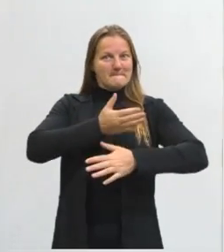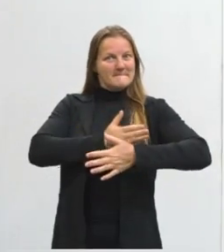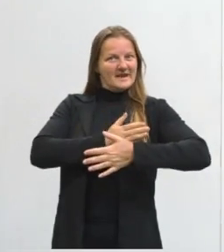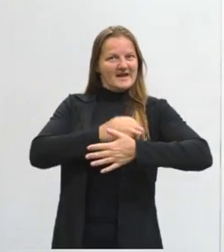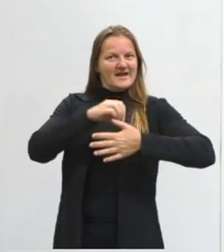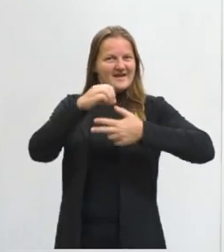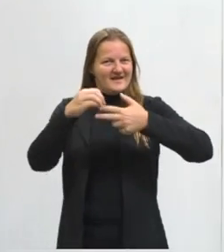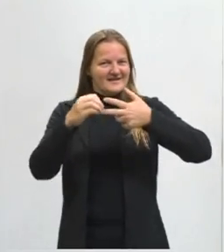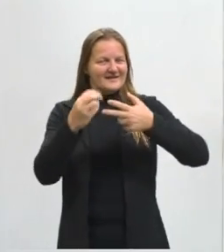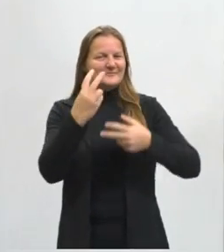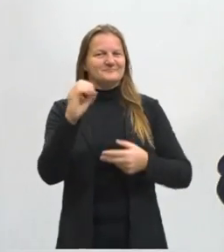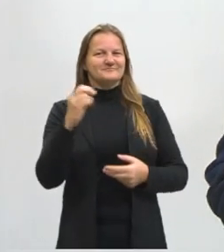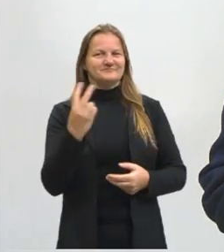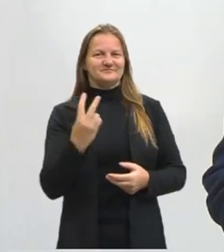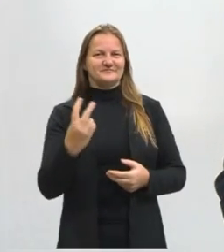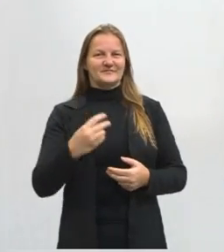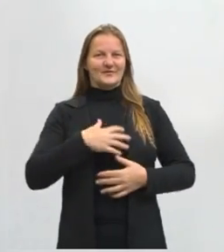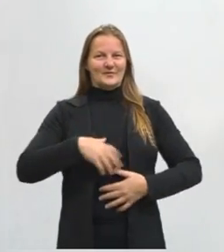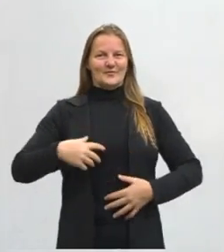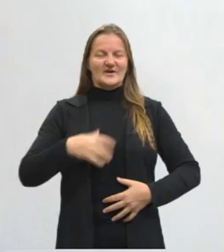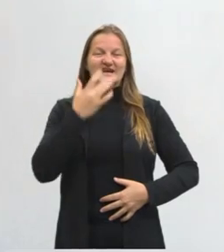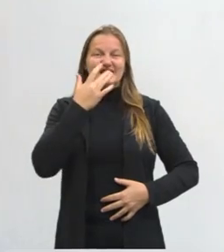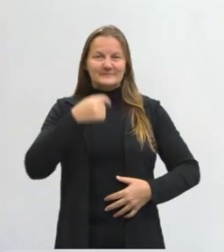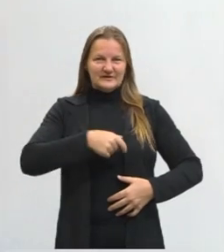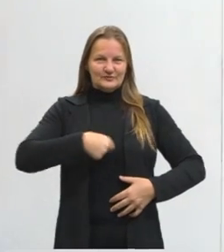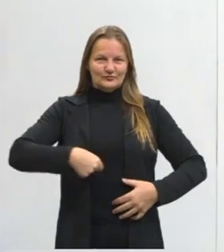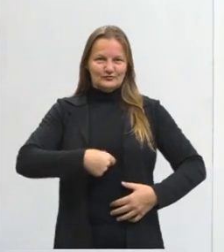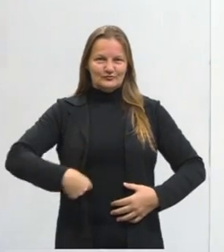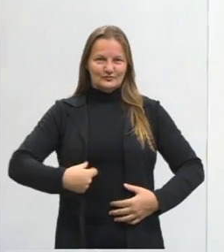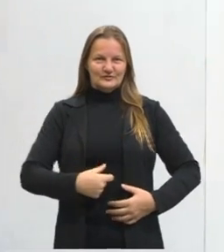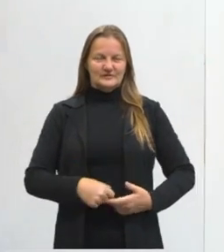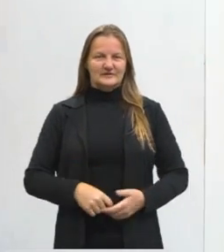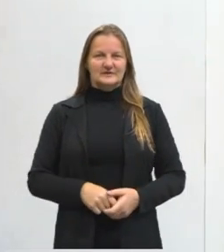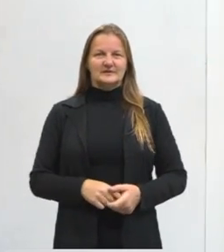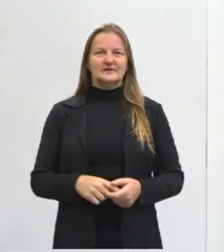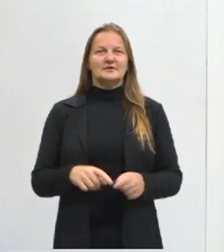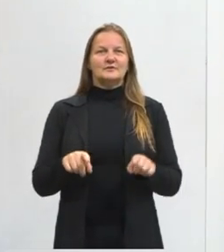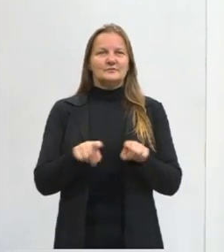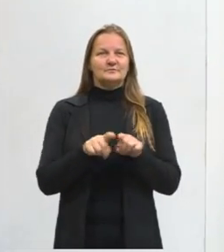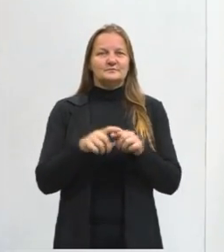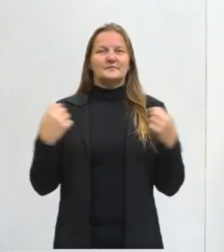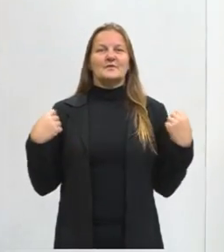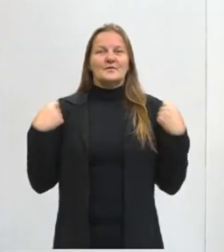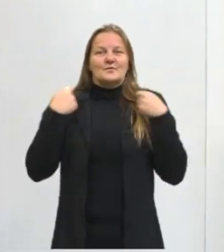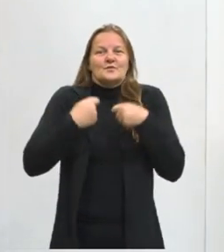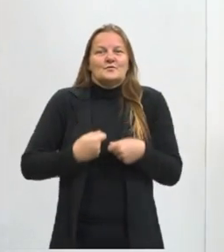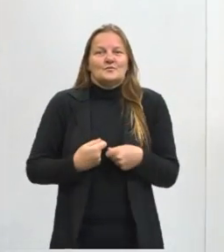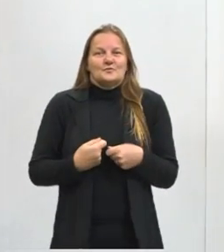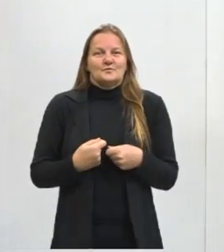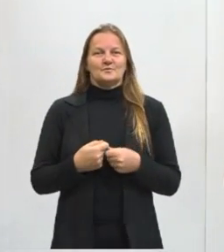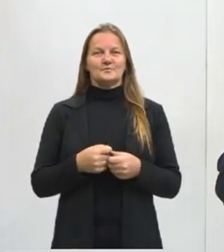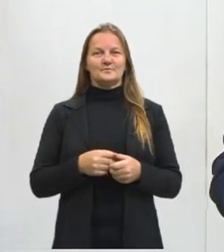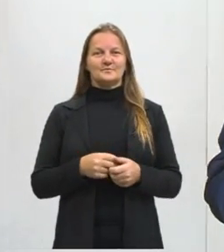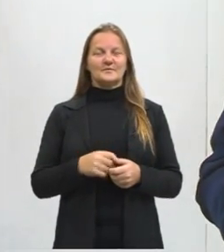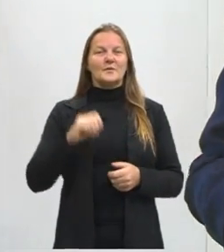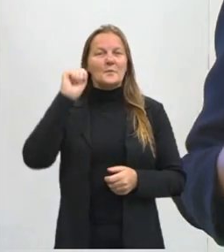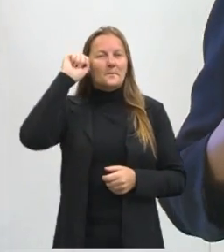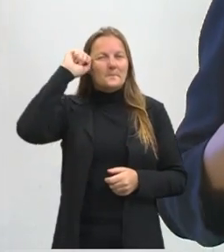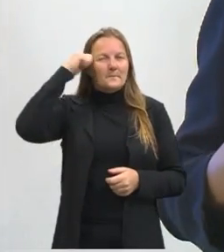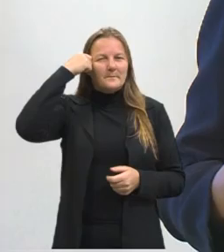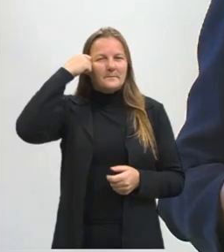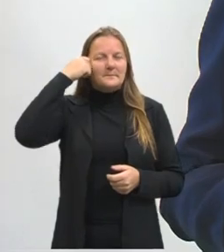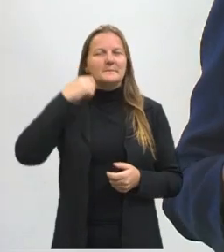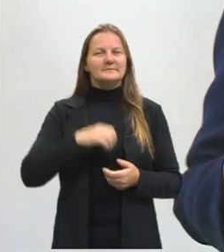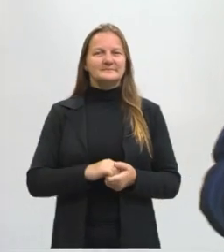2022 na cor branca. Também estou levando, estou utilizando um casaco